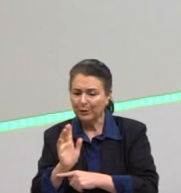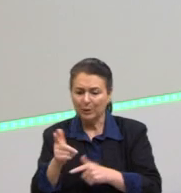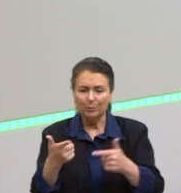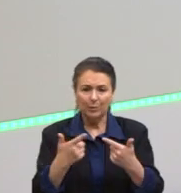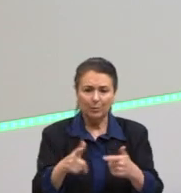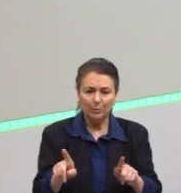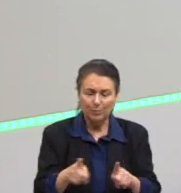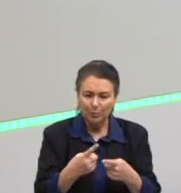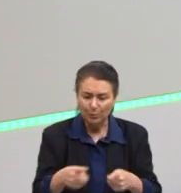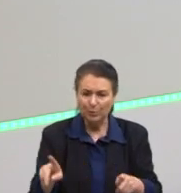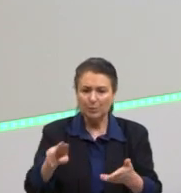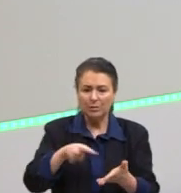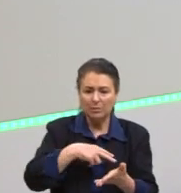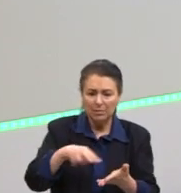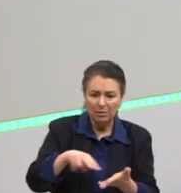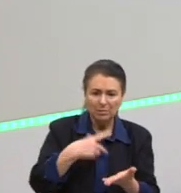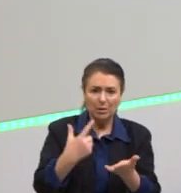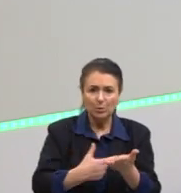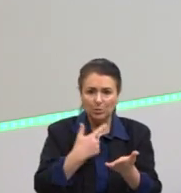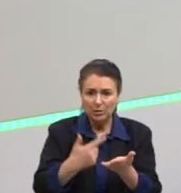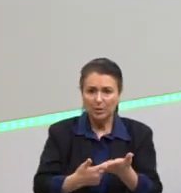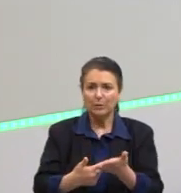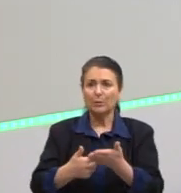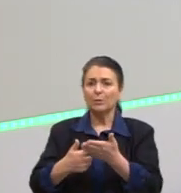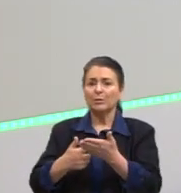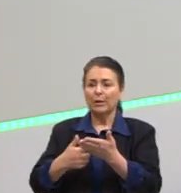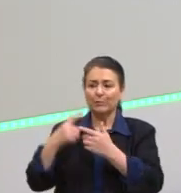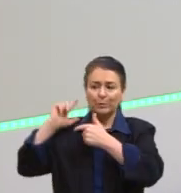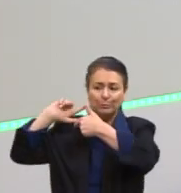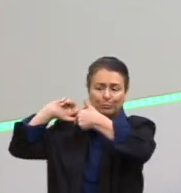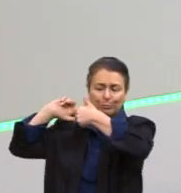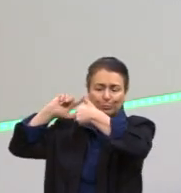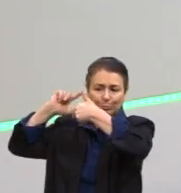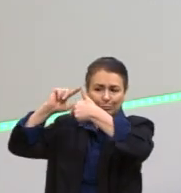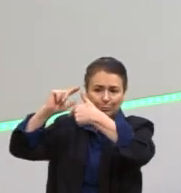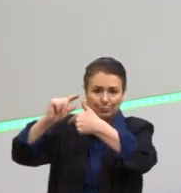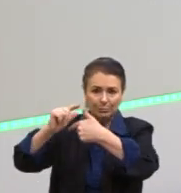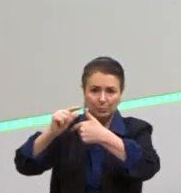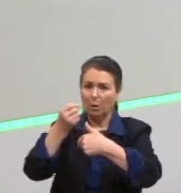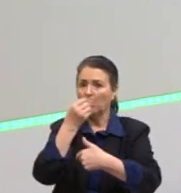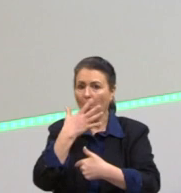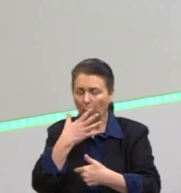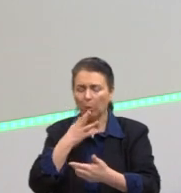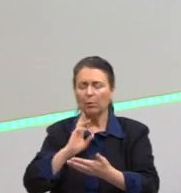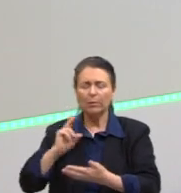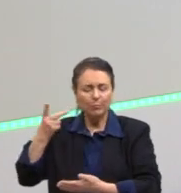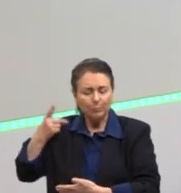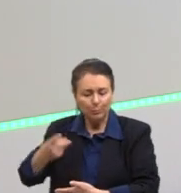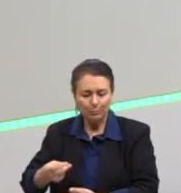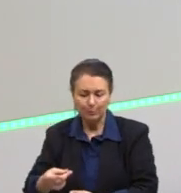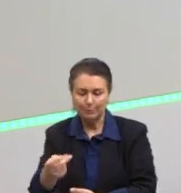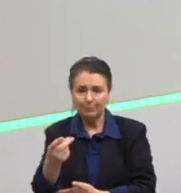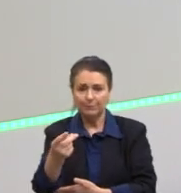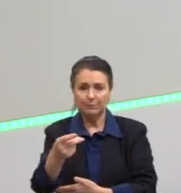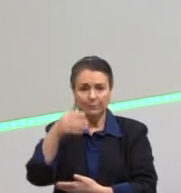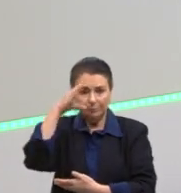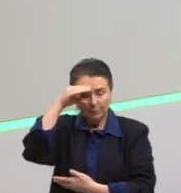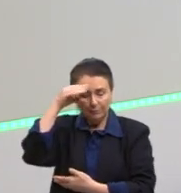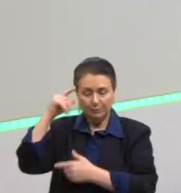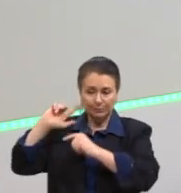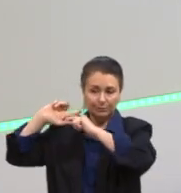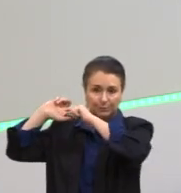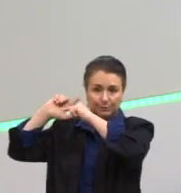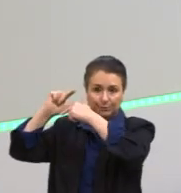dança, os livros. Se tornarem clássicos. São muito poucos que se tornam clássicos. Se nós observarmos. Os clássicos vêm da